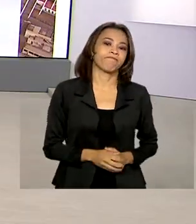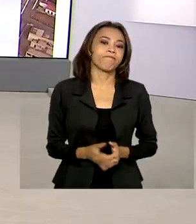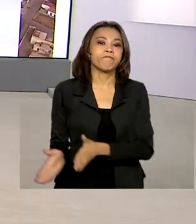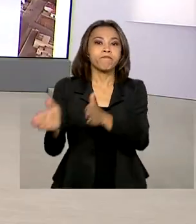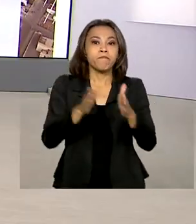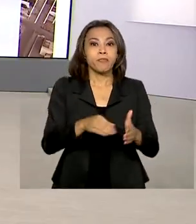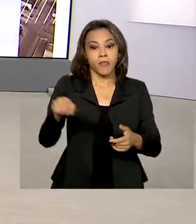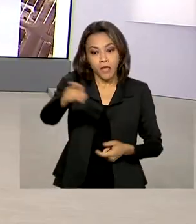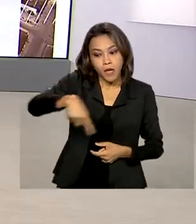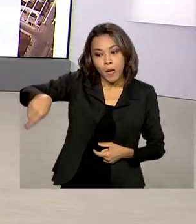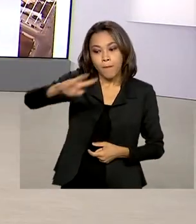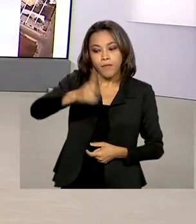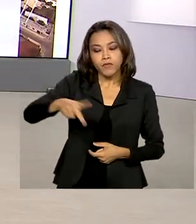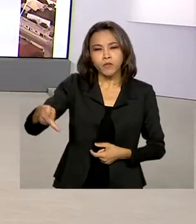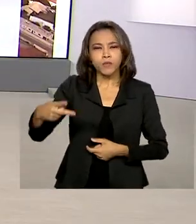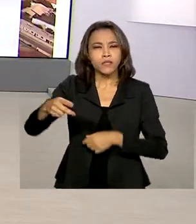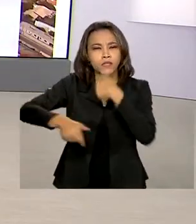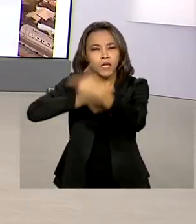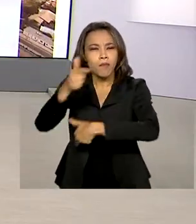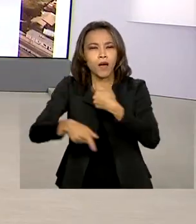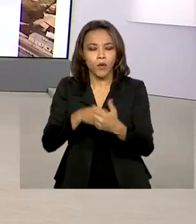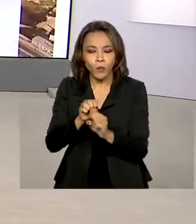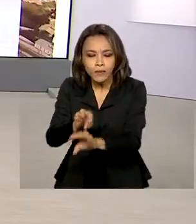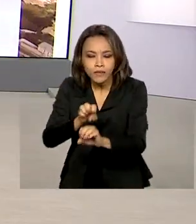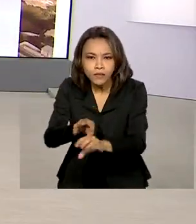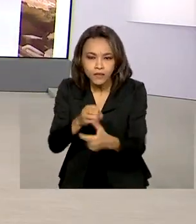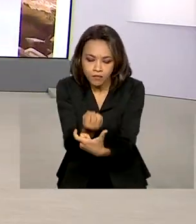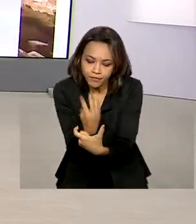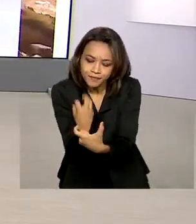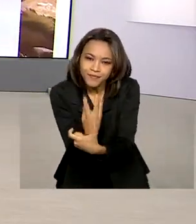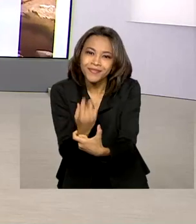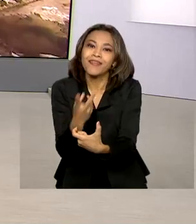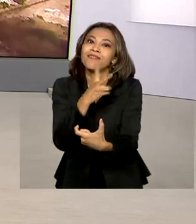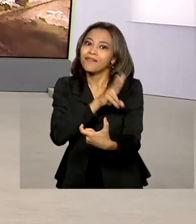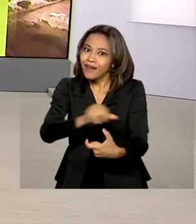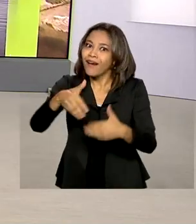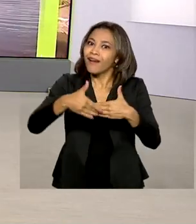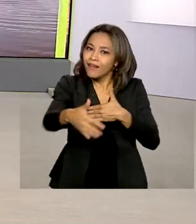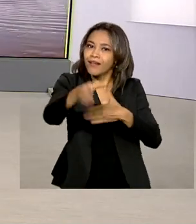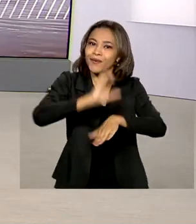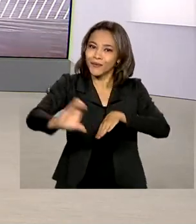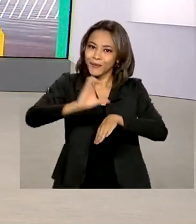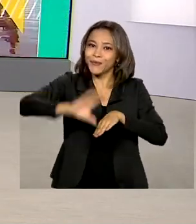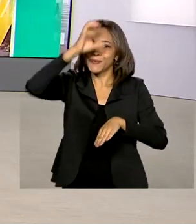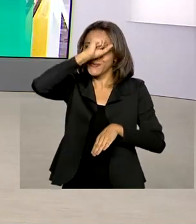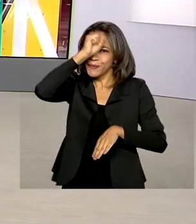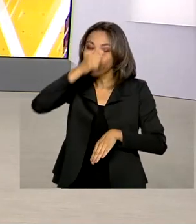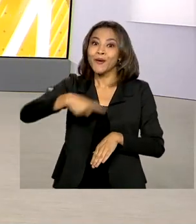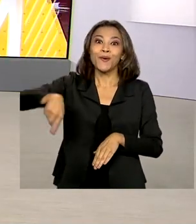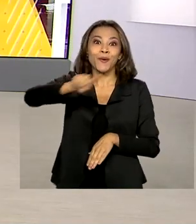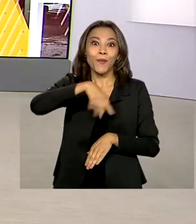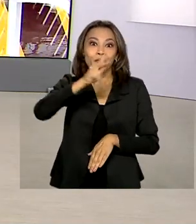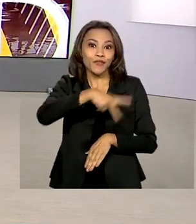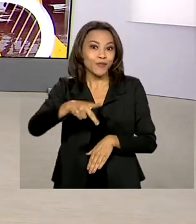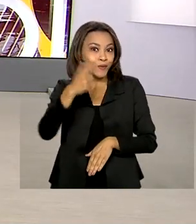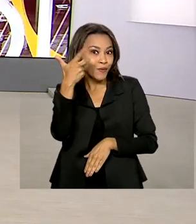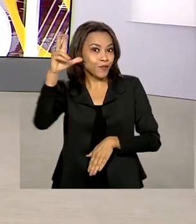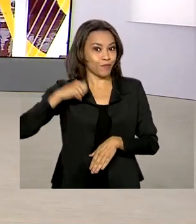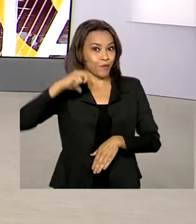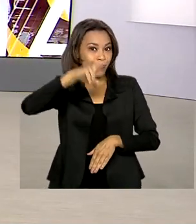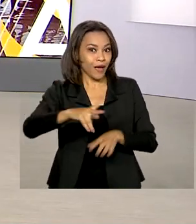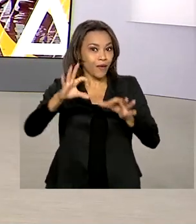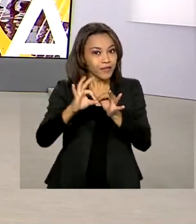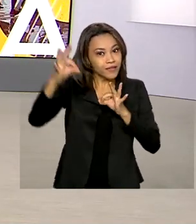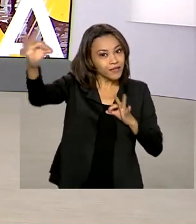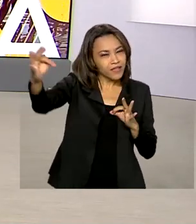Professores que trabalham com alfabetização vão poder realizar cursos de capacitação com educadores portugueses à distância.